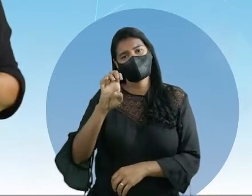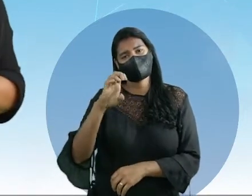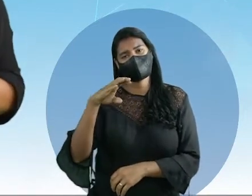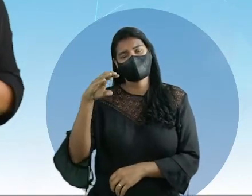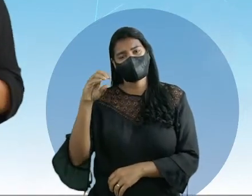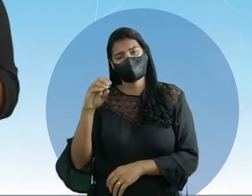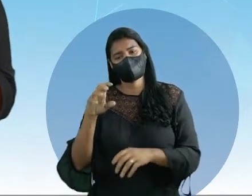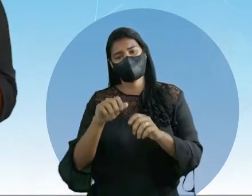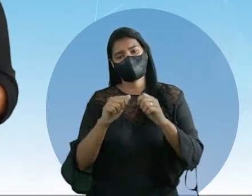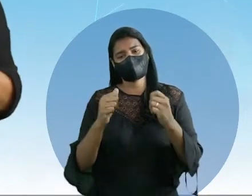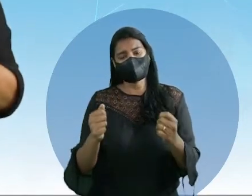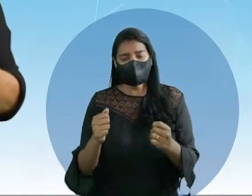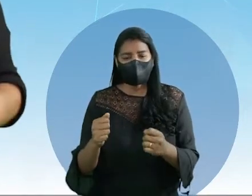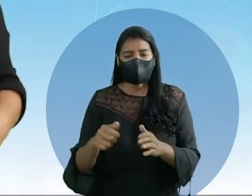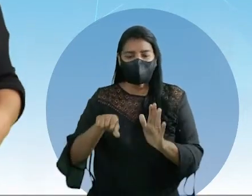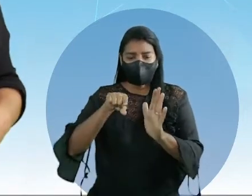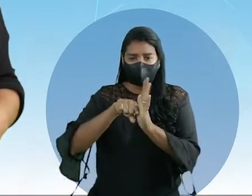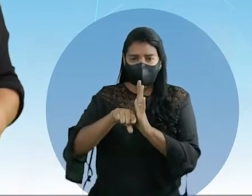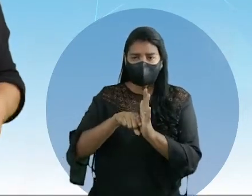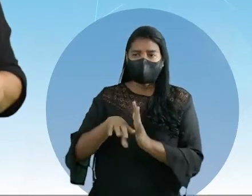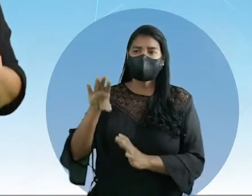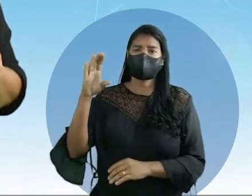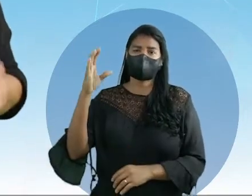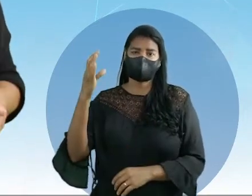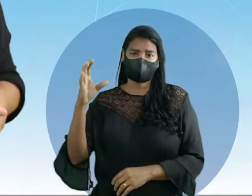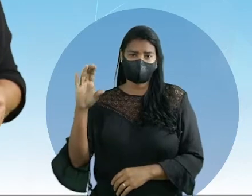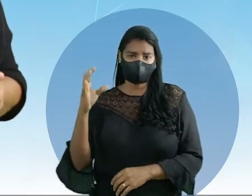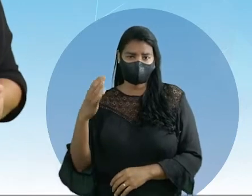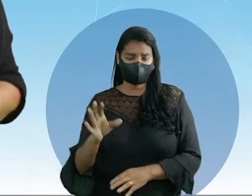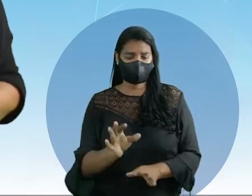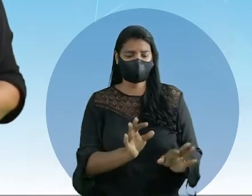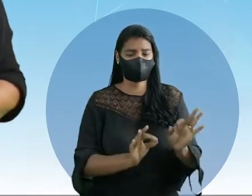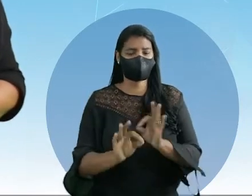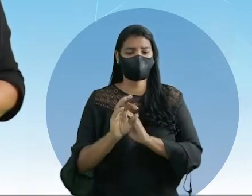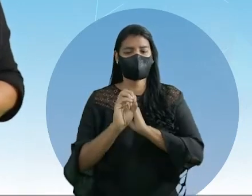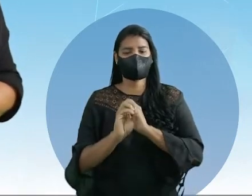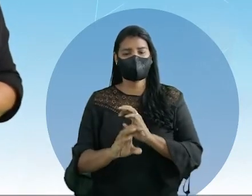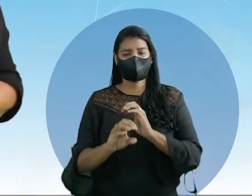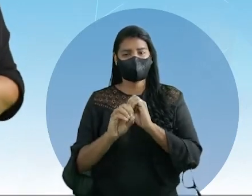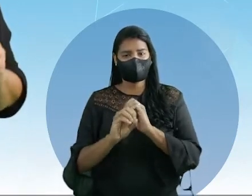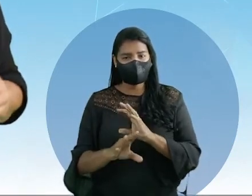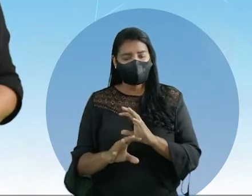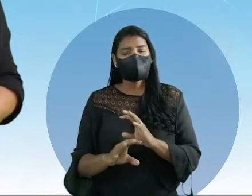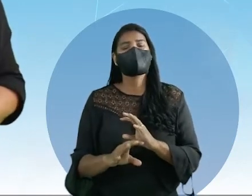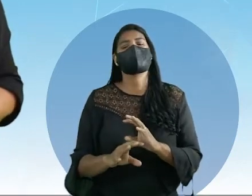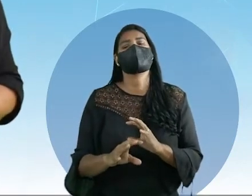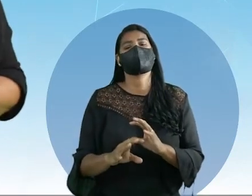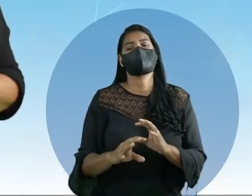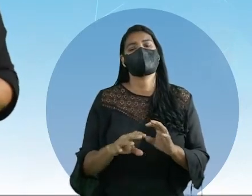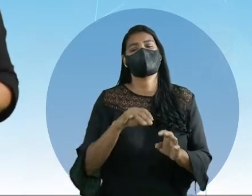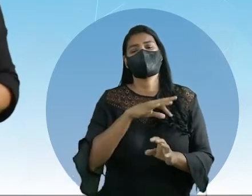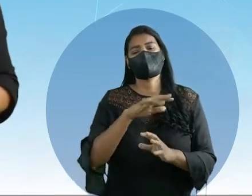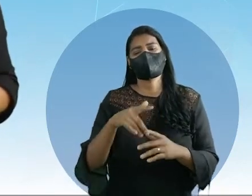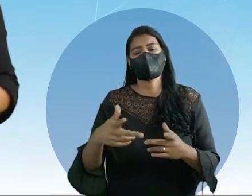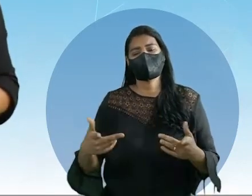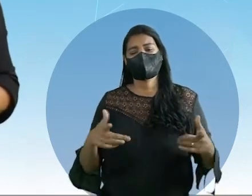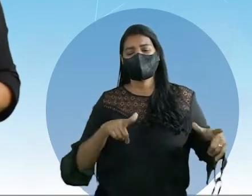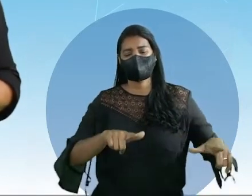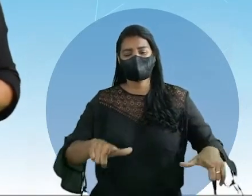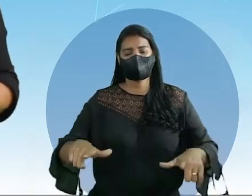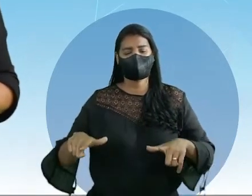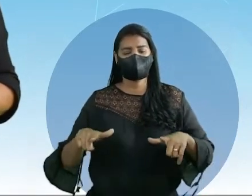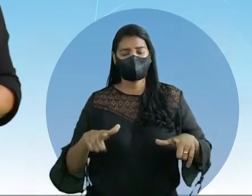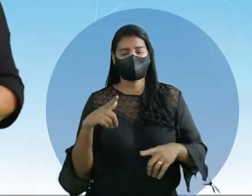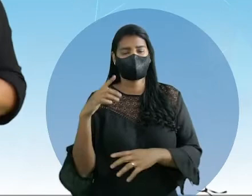proporcionando pesquisas científicas, manejo e educação ambiental na busca de conservação do meio ambiente.